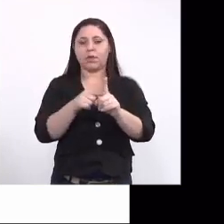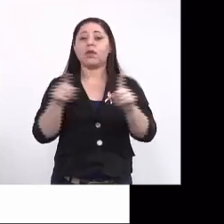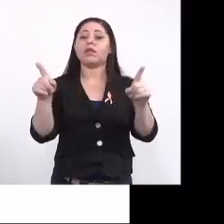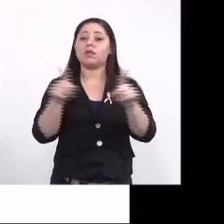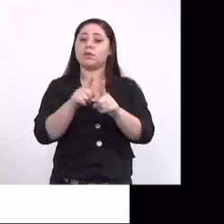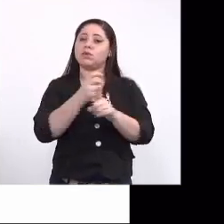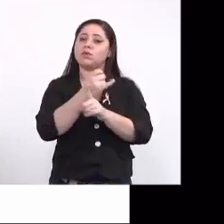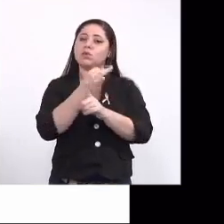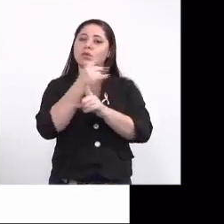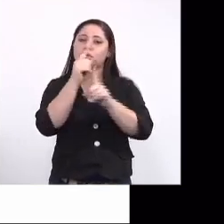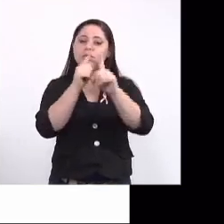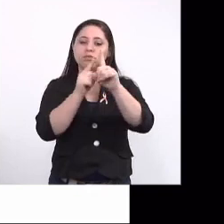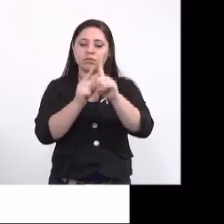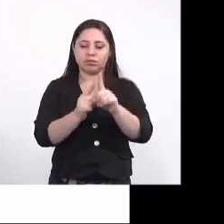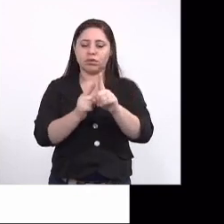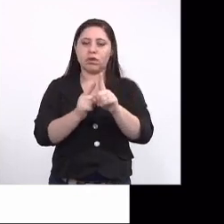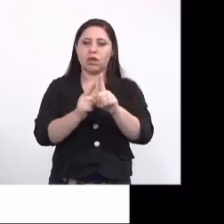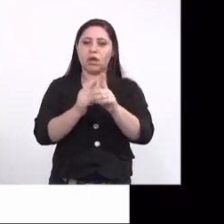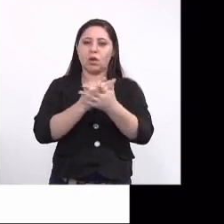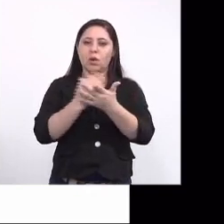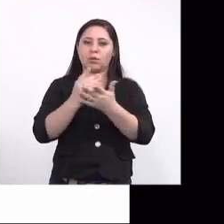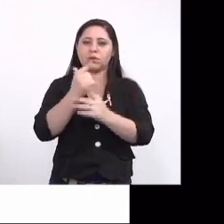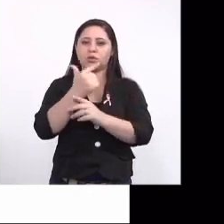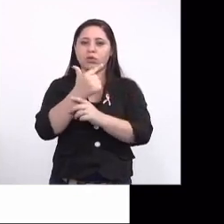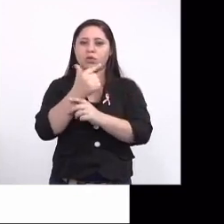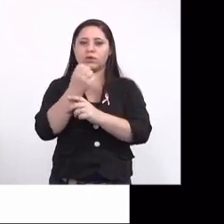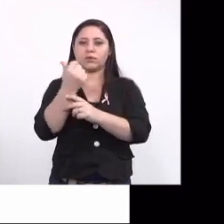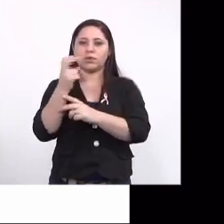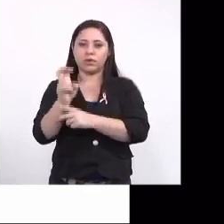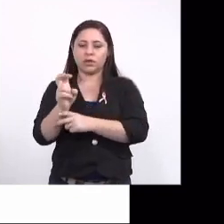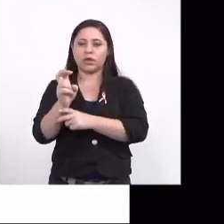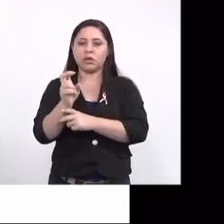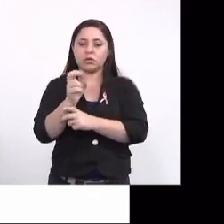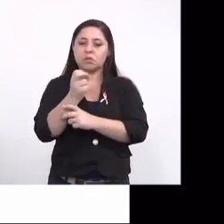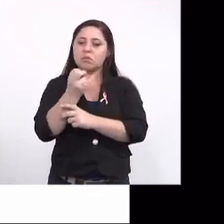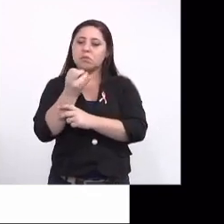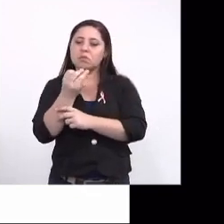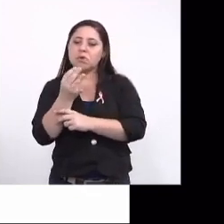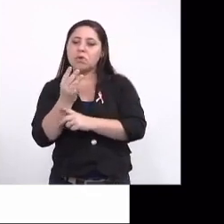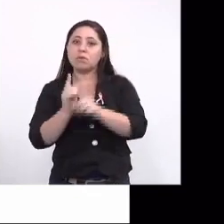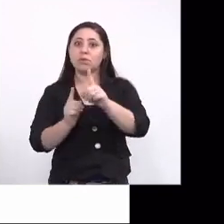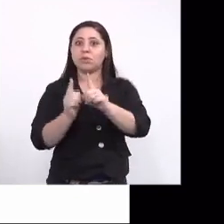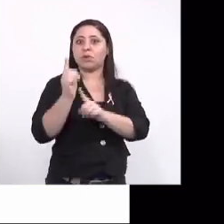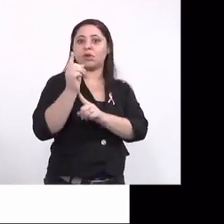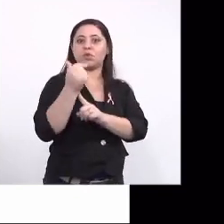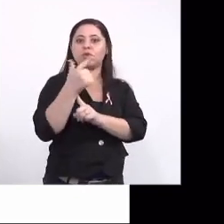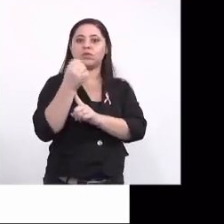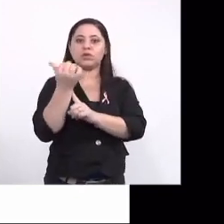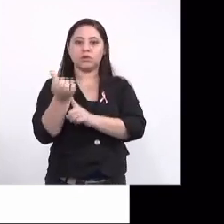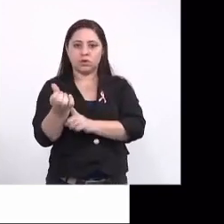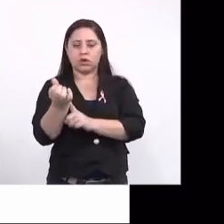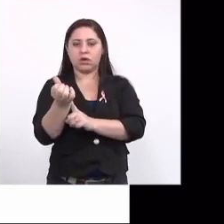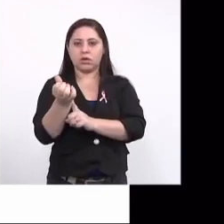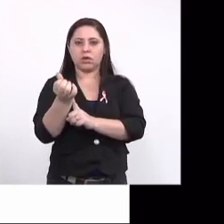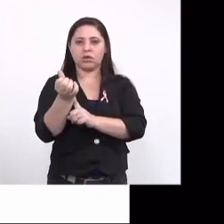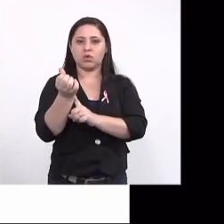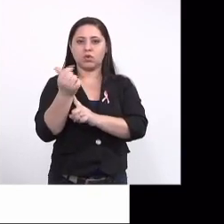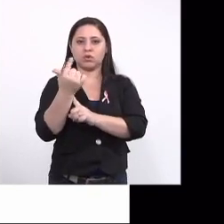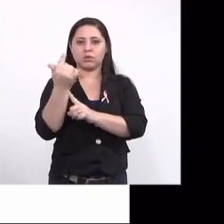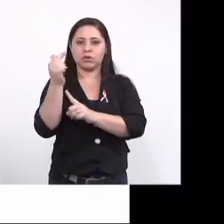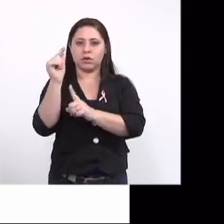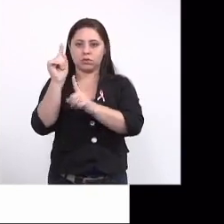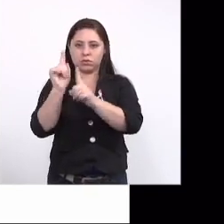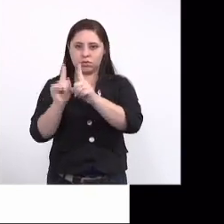Com o número menor, obviamente, a gente começa em 2015 com poucos casos. O pico em 2016, cai em 2017